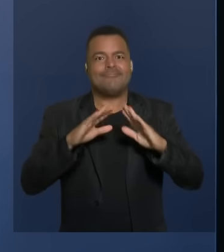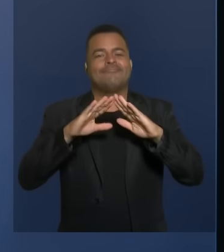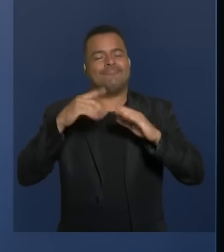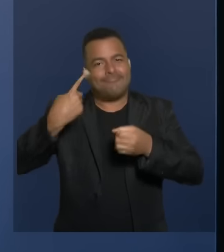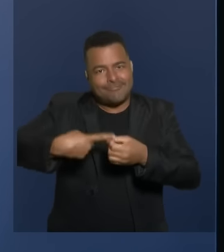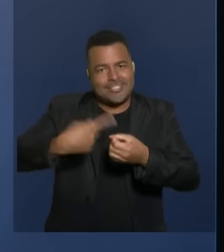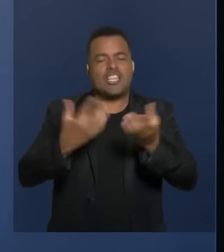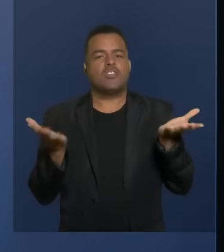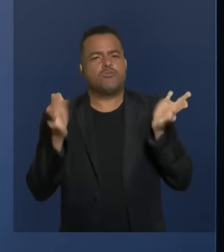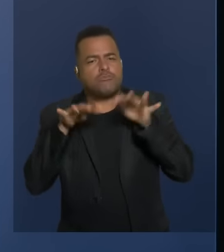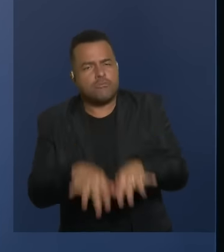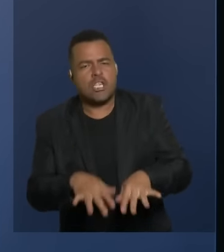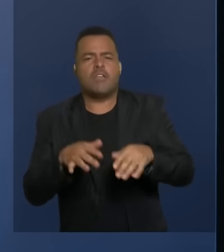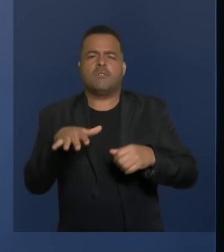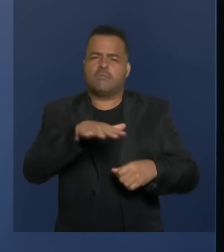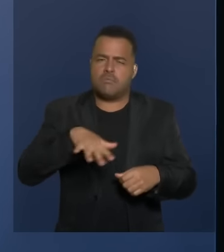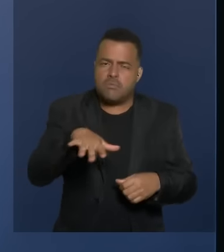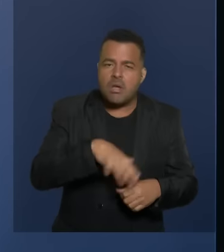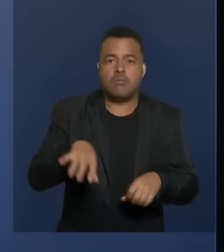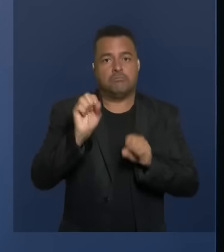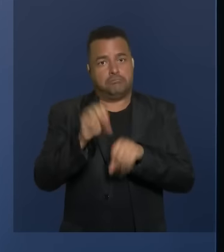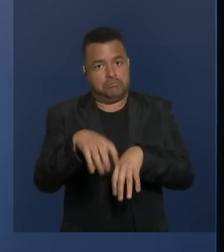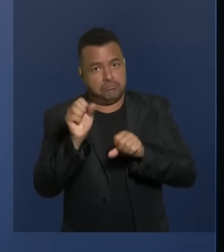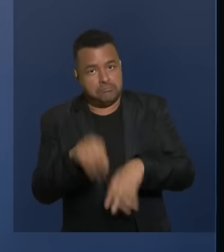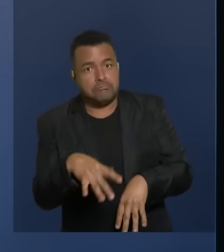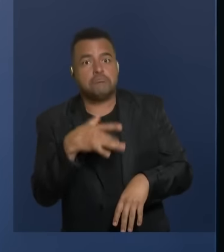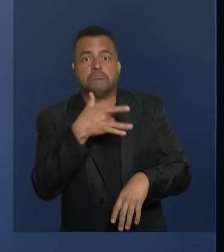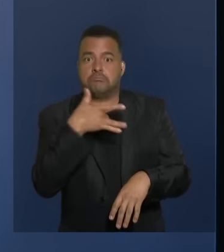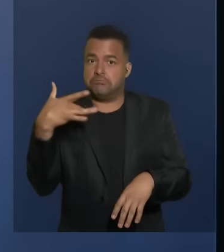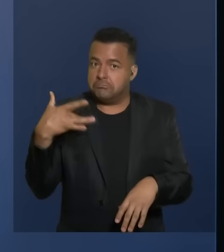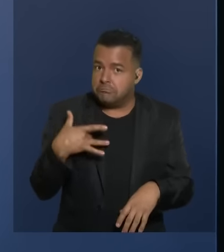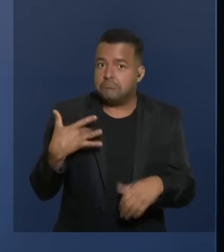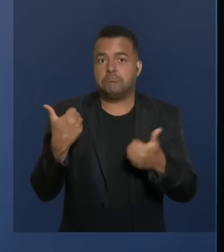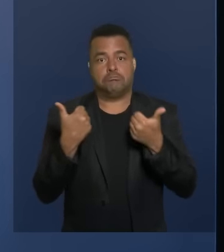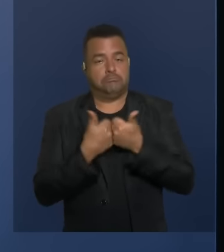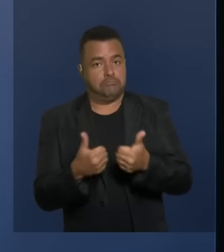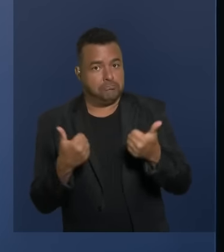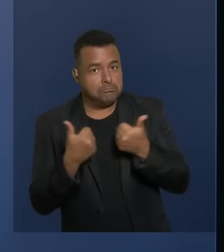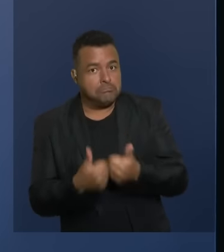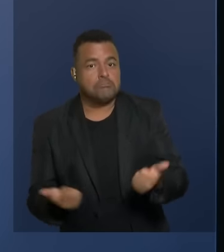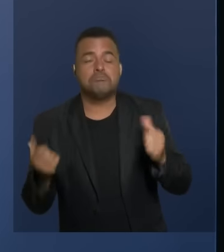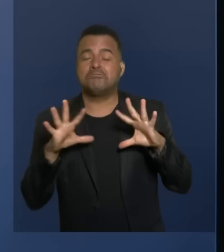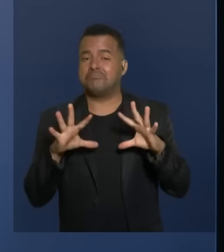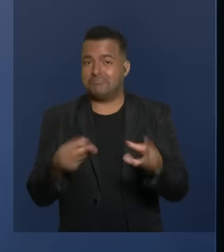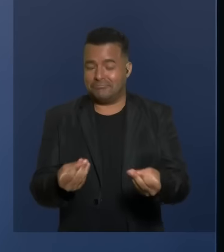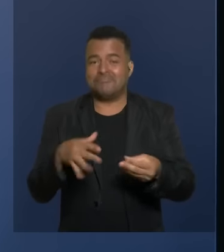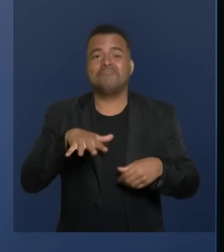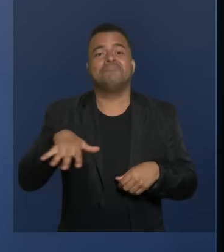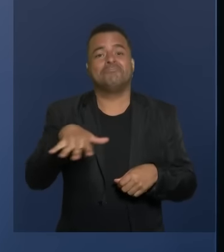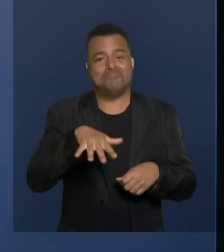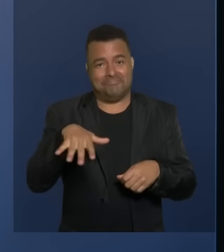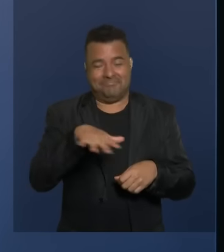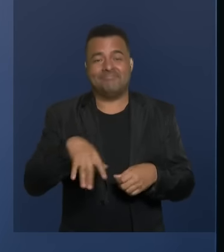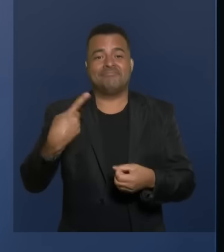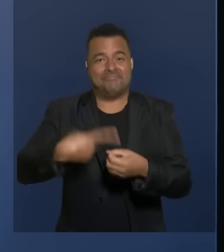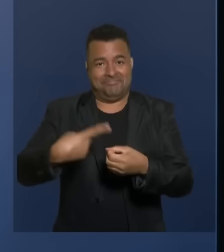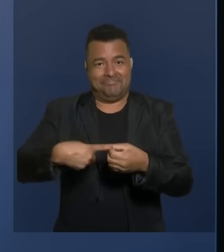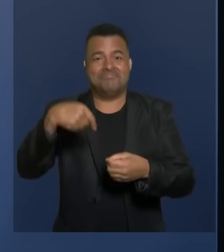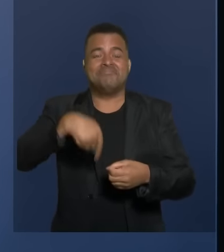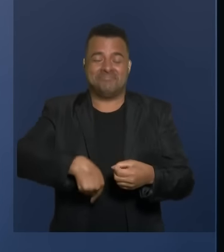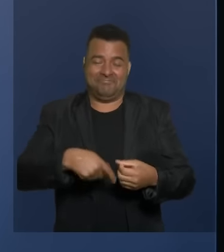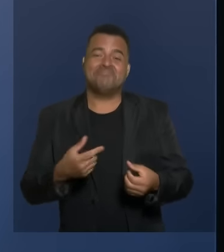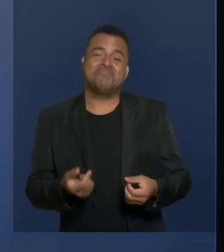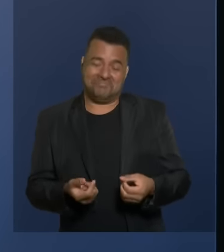saúde, na educação, no transporte e em todas as áreas da nossa cidade. Temos calçadas